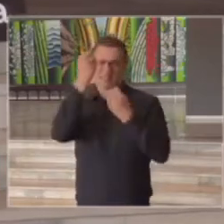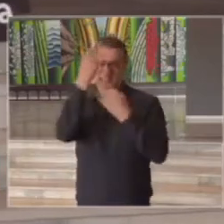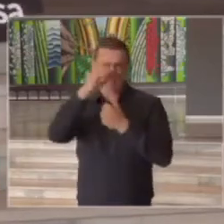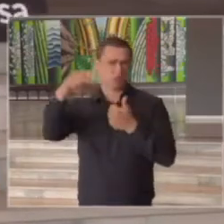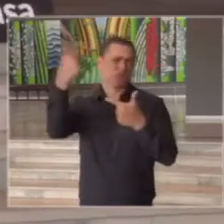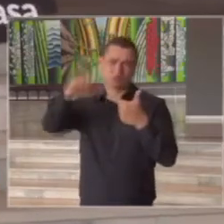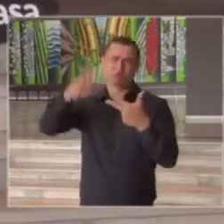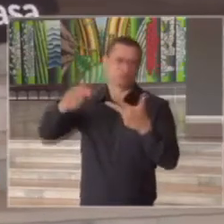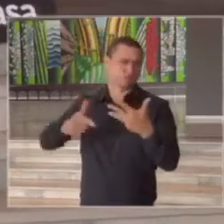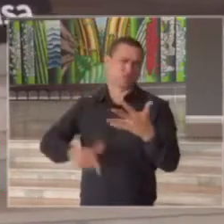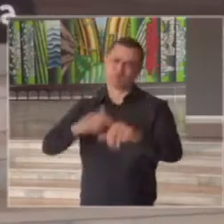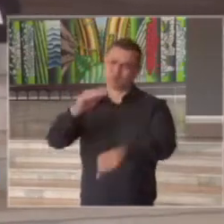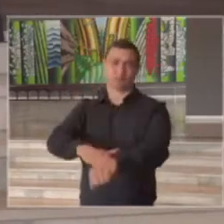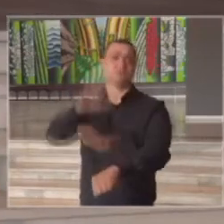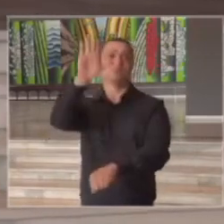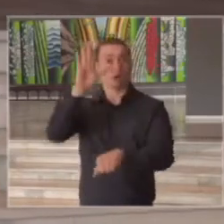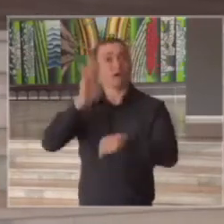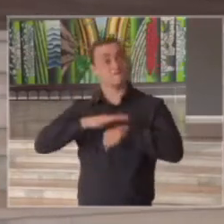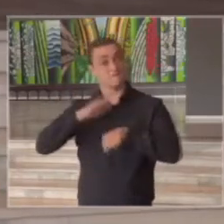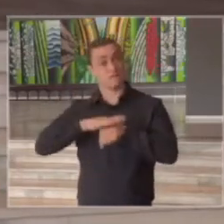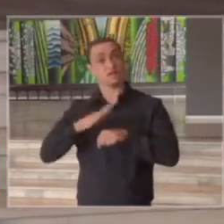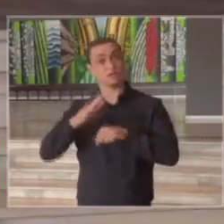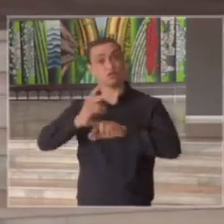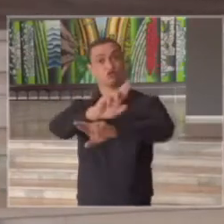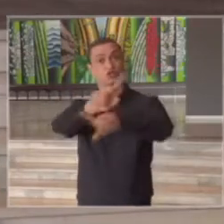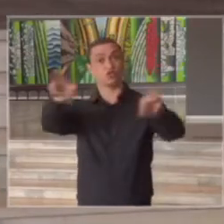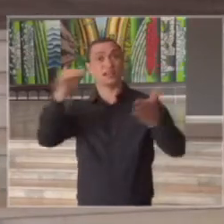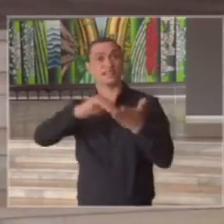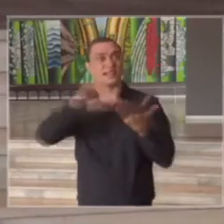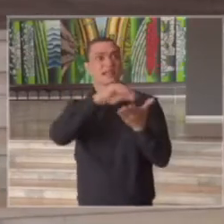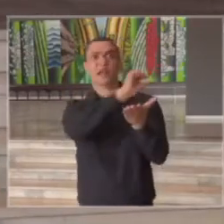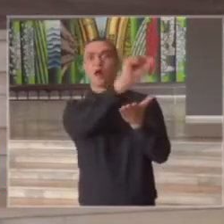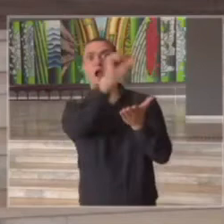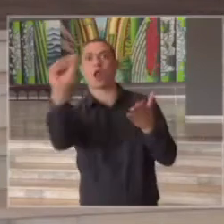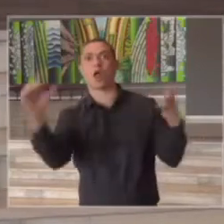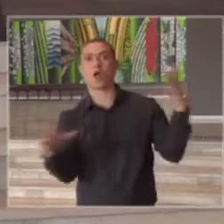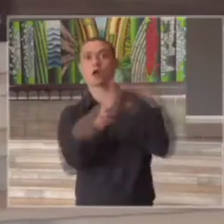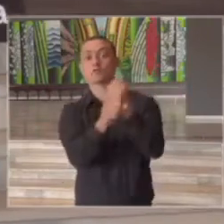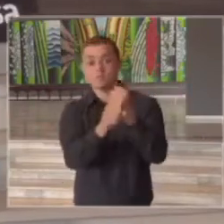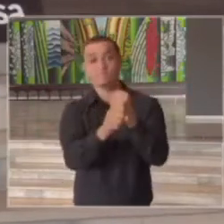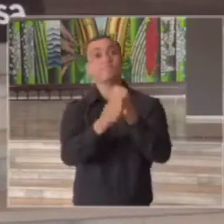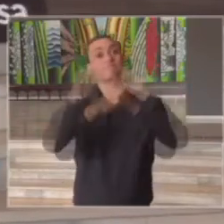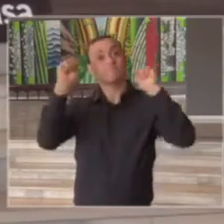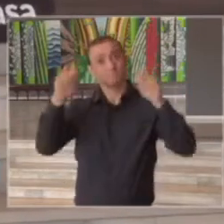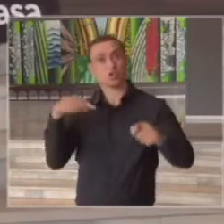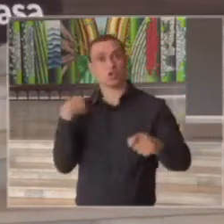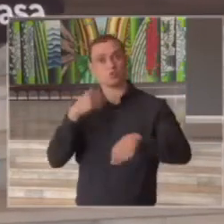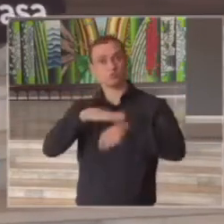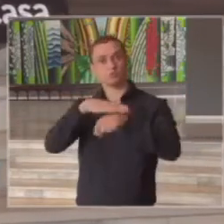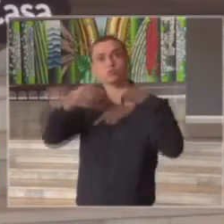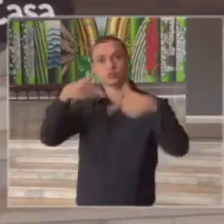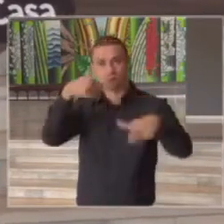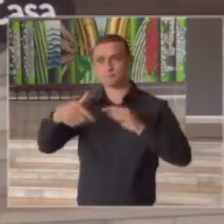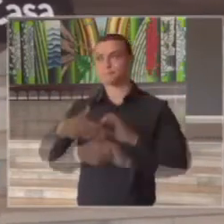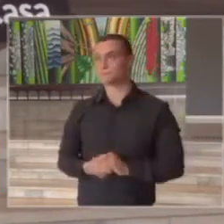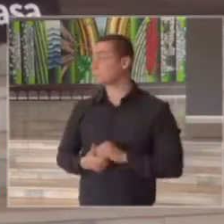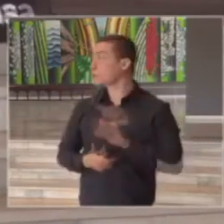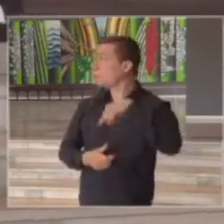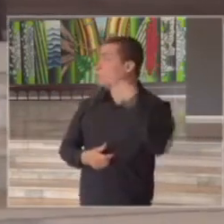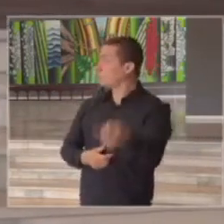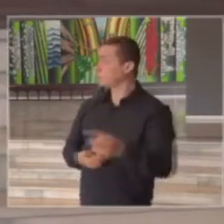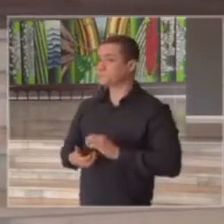que estão sendo gerados pelas diversas secretarias e que vai permitir a nossa ação próximo